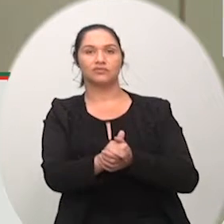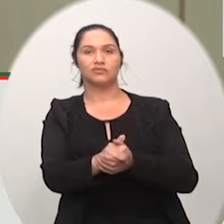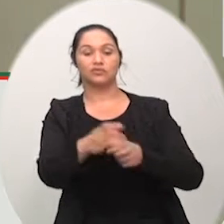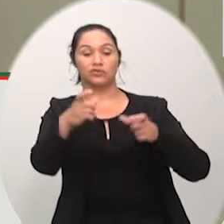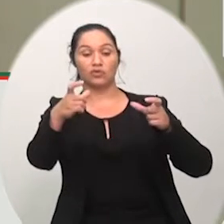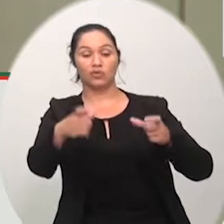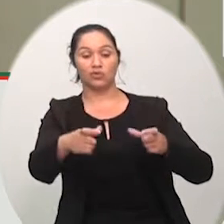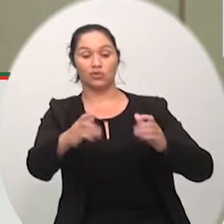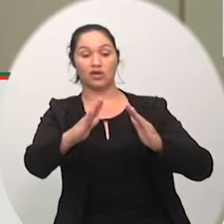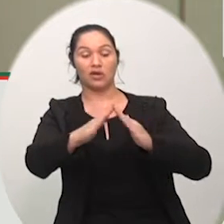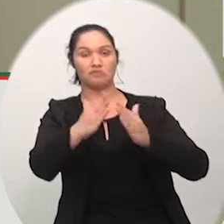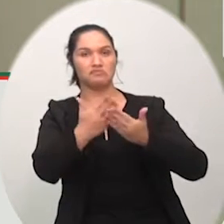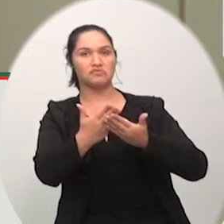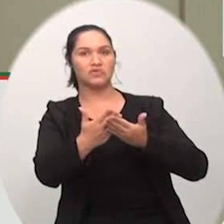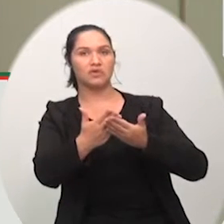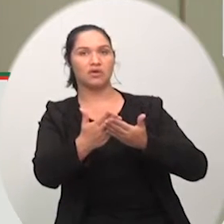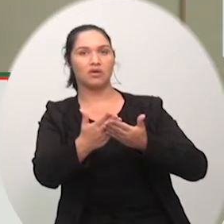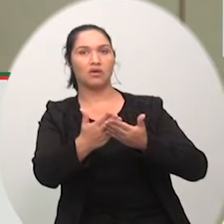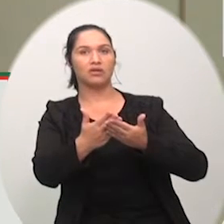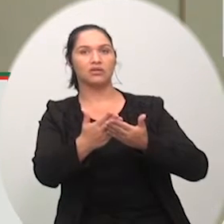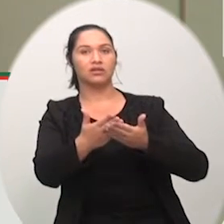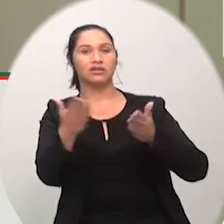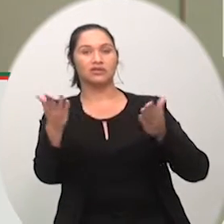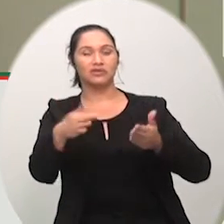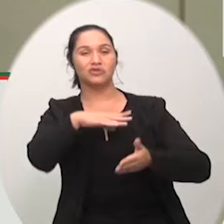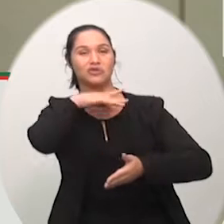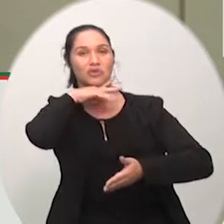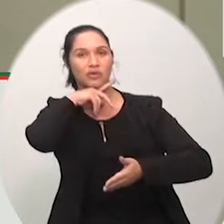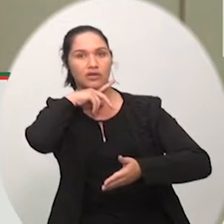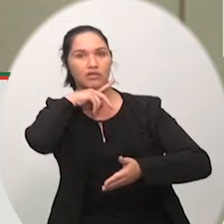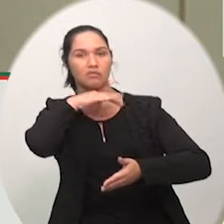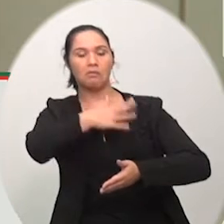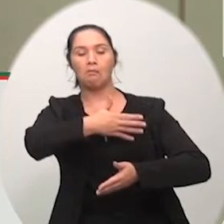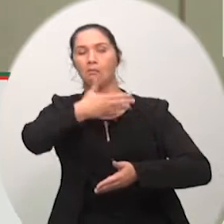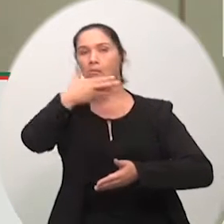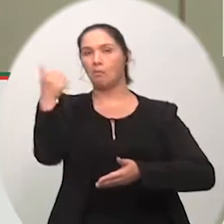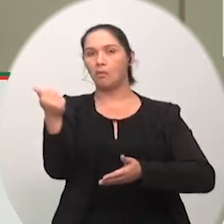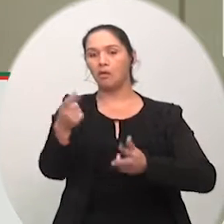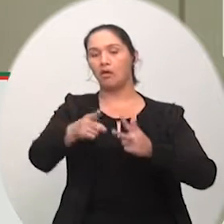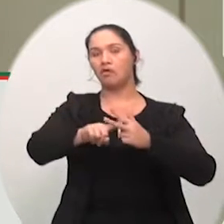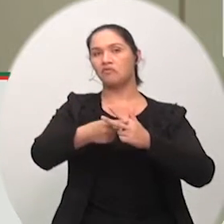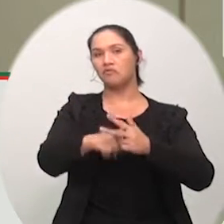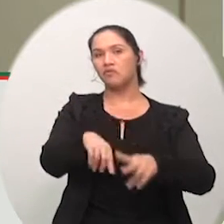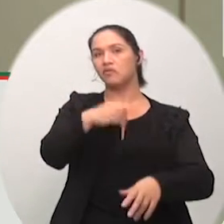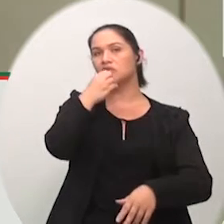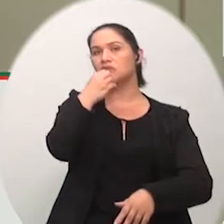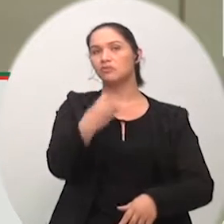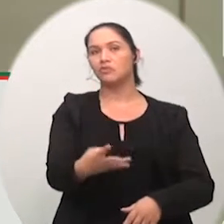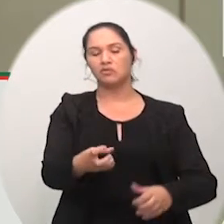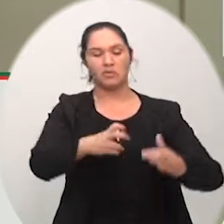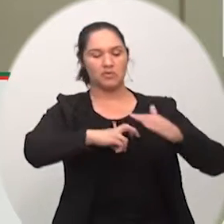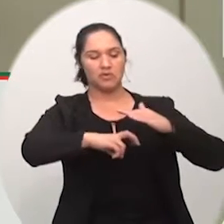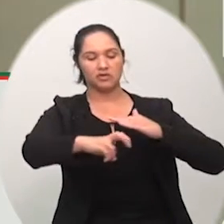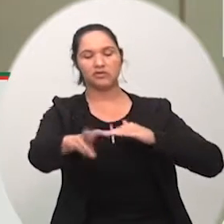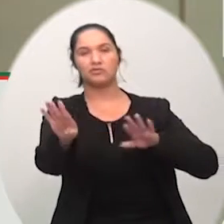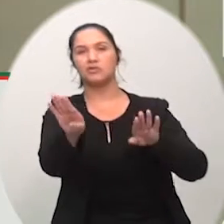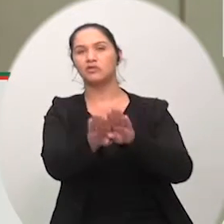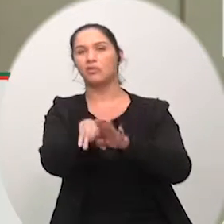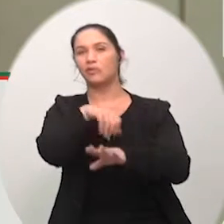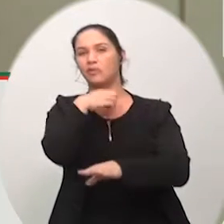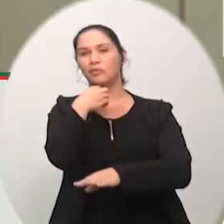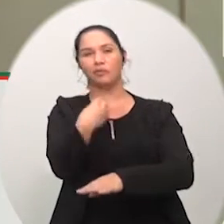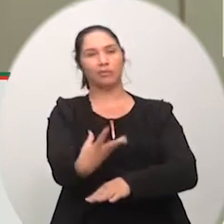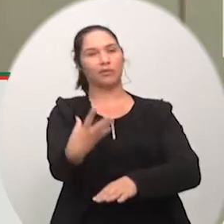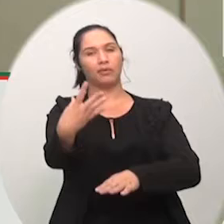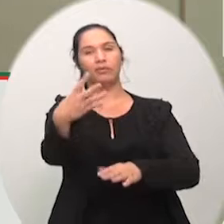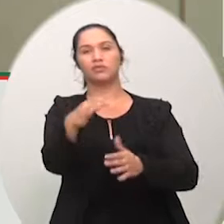estrutura que está se deteriorando vai revigorar além da condição de estacionamento que tem para os pais deixar